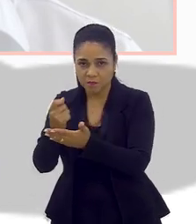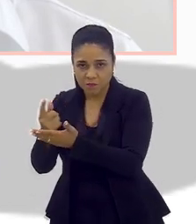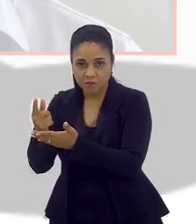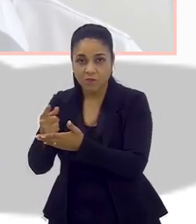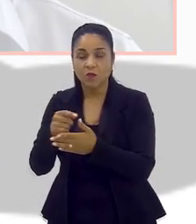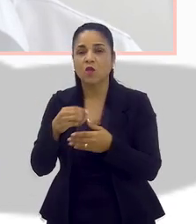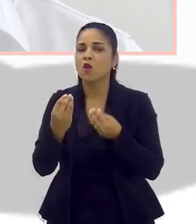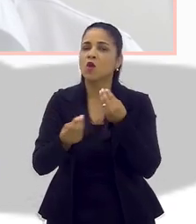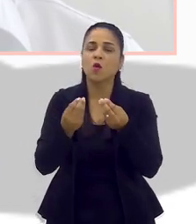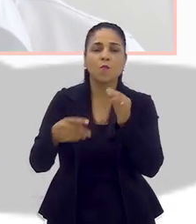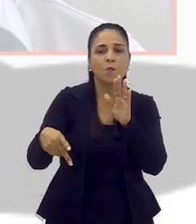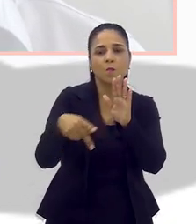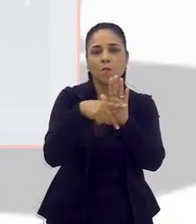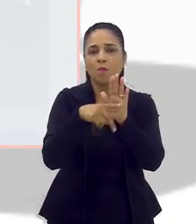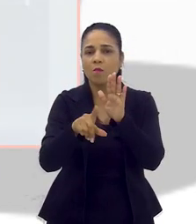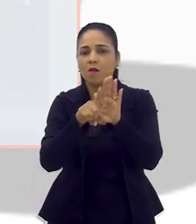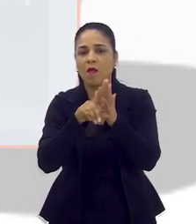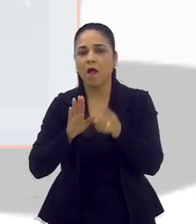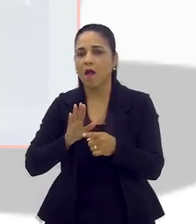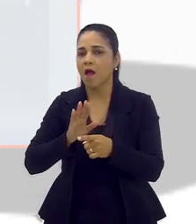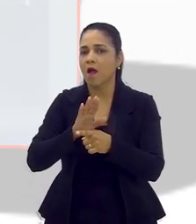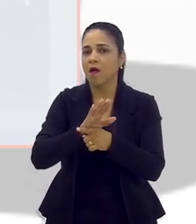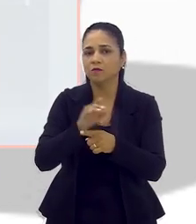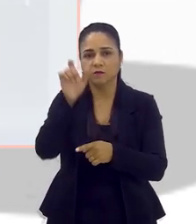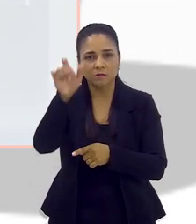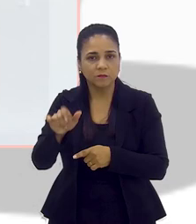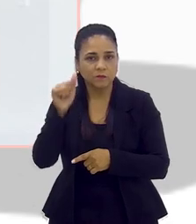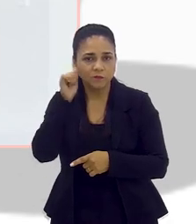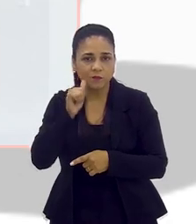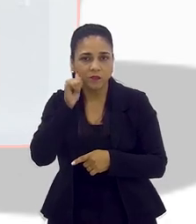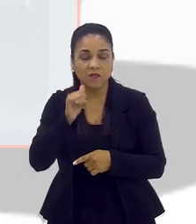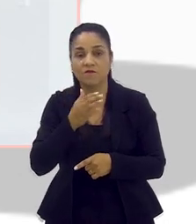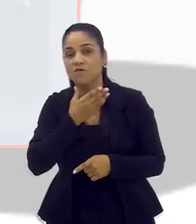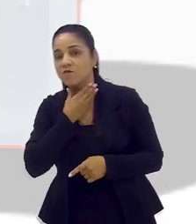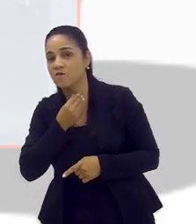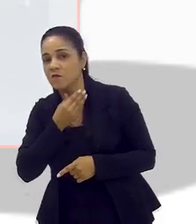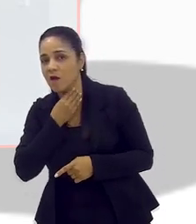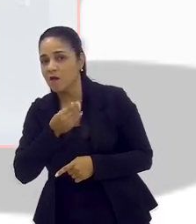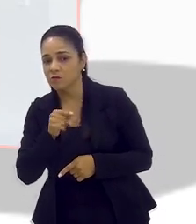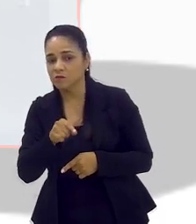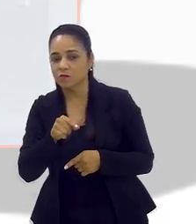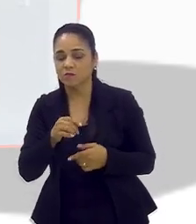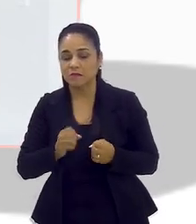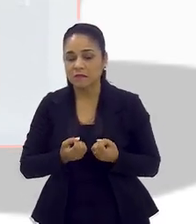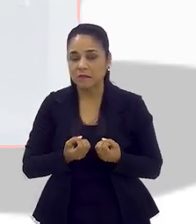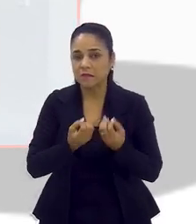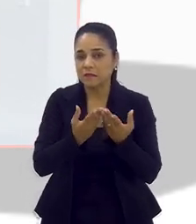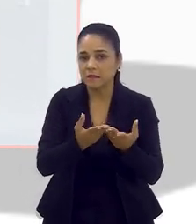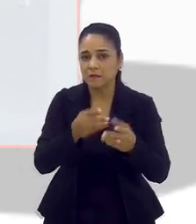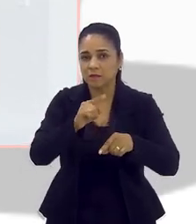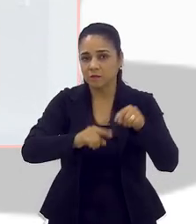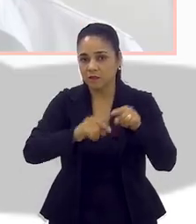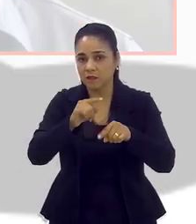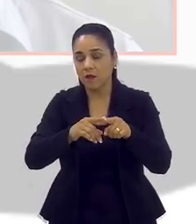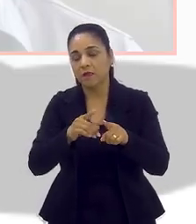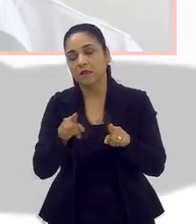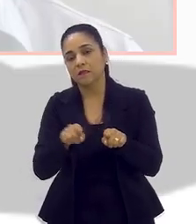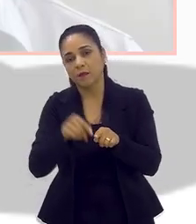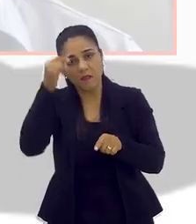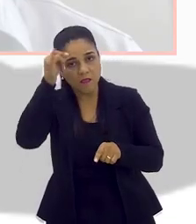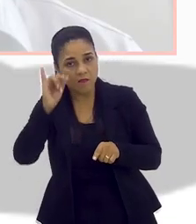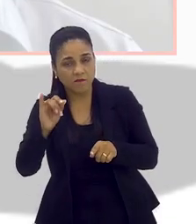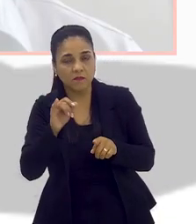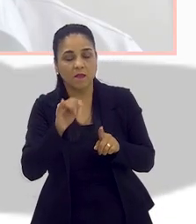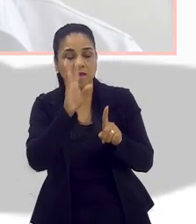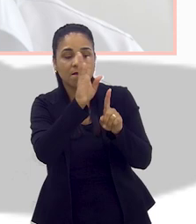projeto pode ajudá-las a, por exemplo, a falsos entregadores ou a evitar casos de assédio, por